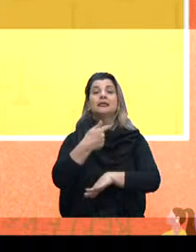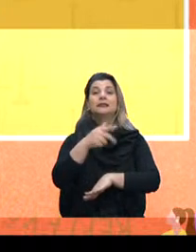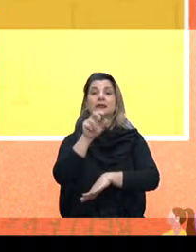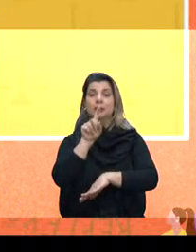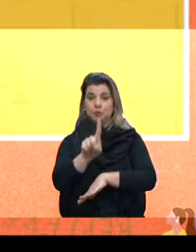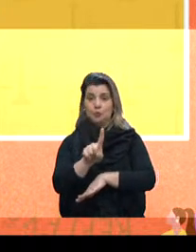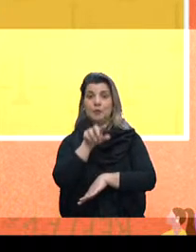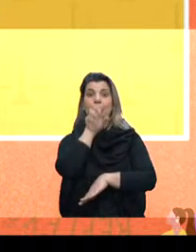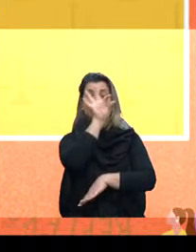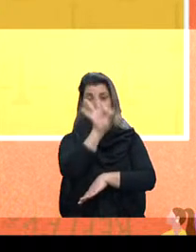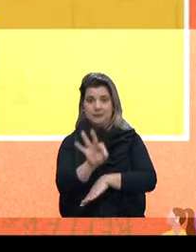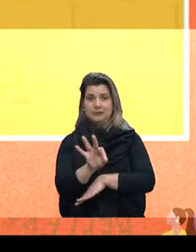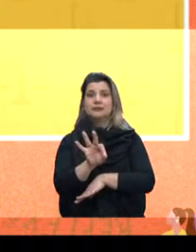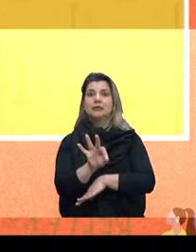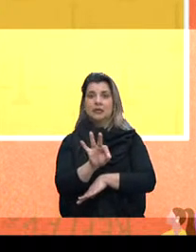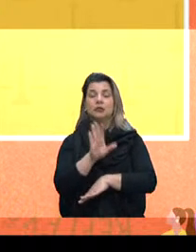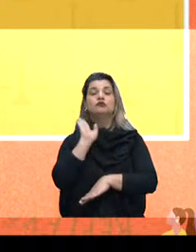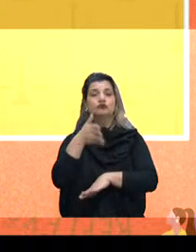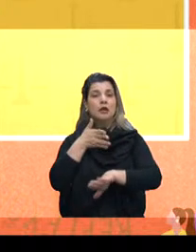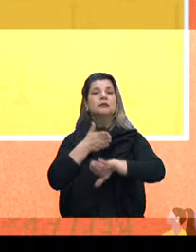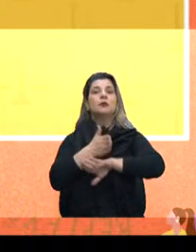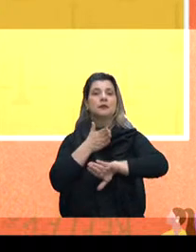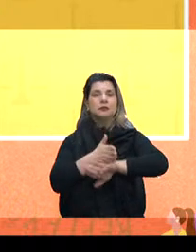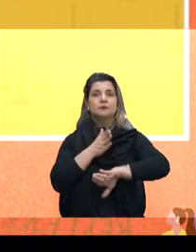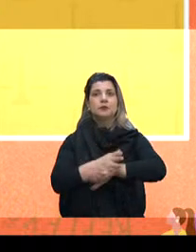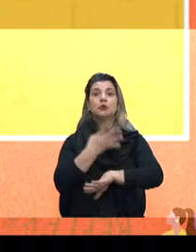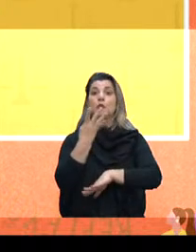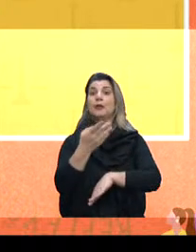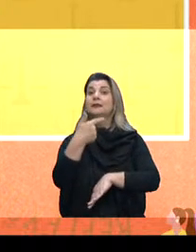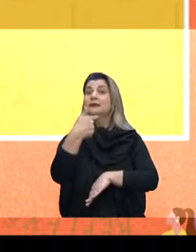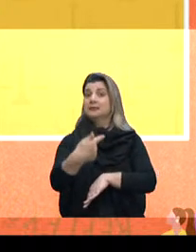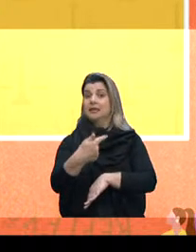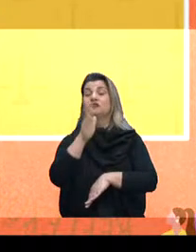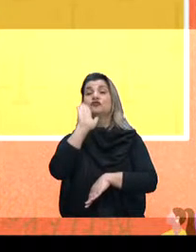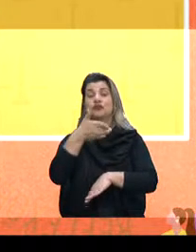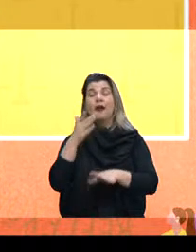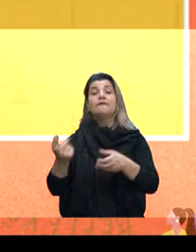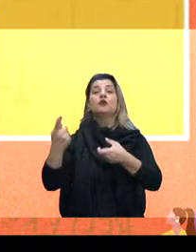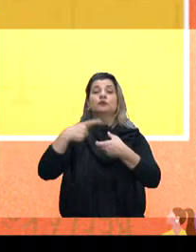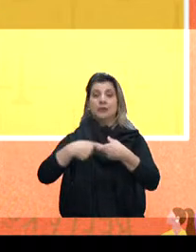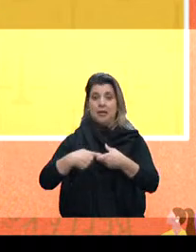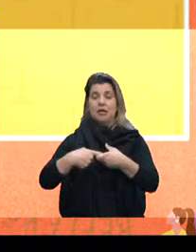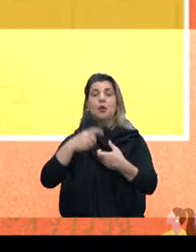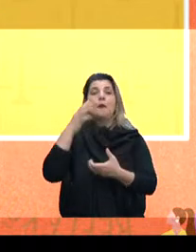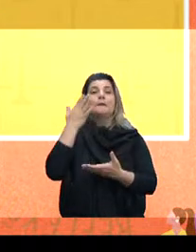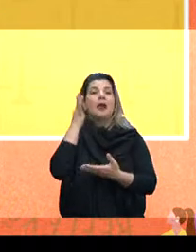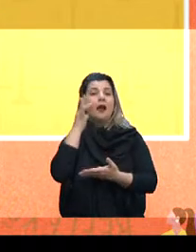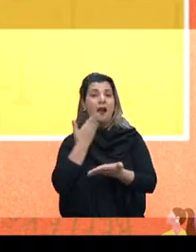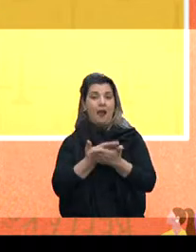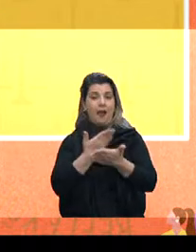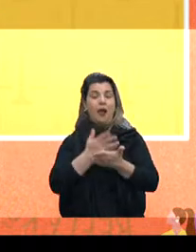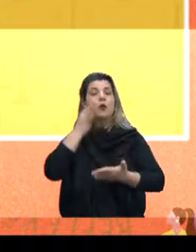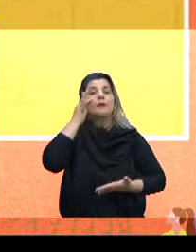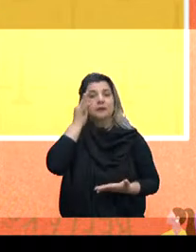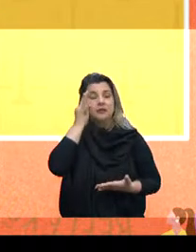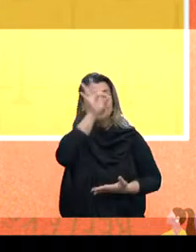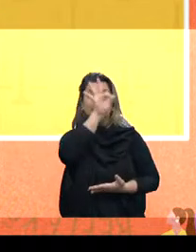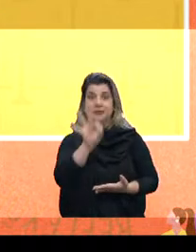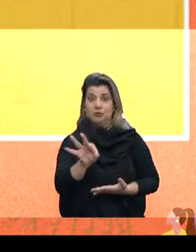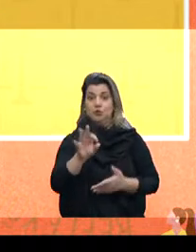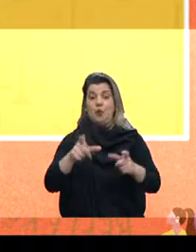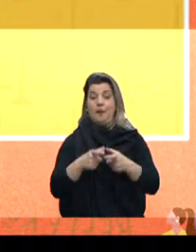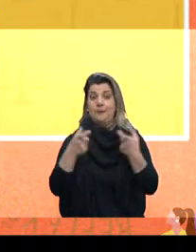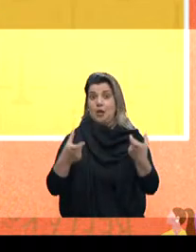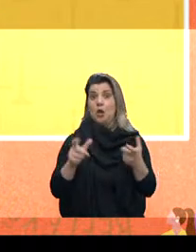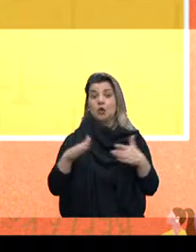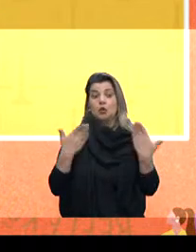alguma forma, e já 47% já voltaram para a sala de aula em aula presidencial. Este percentual é maior quando